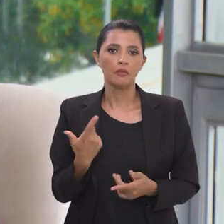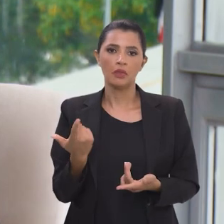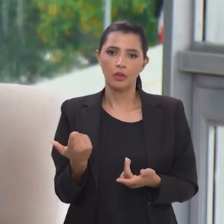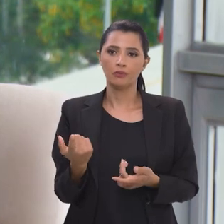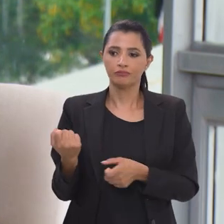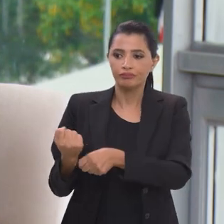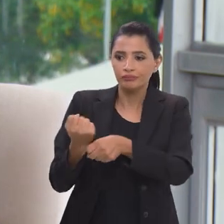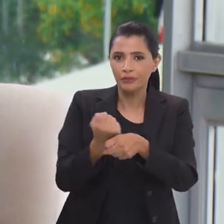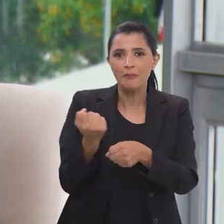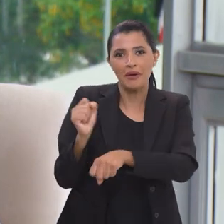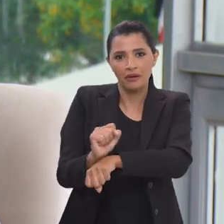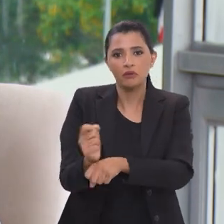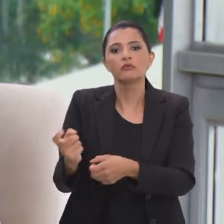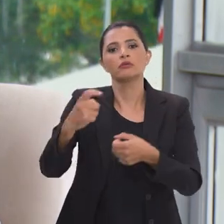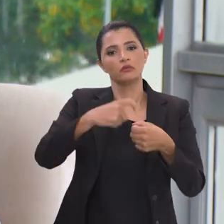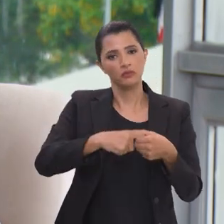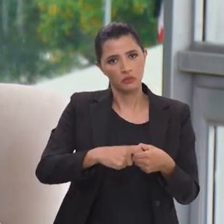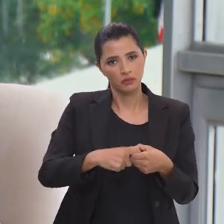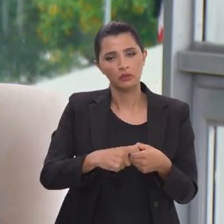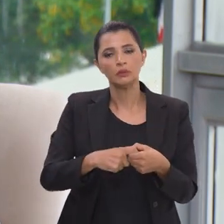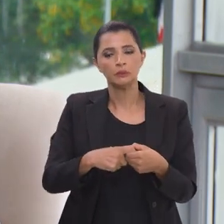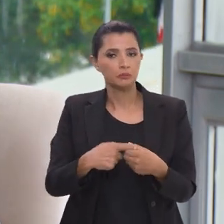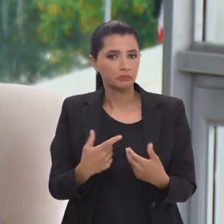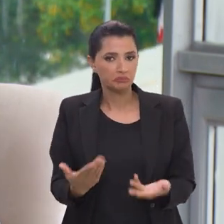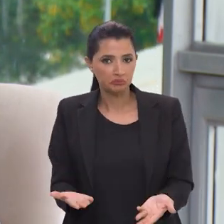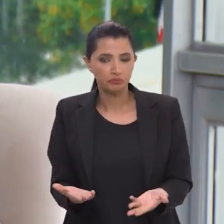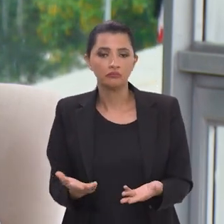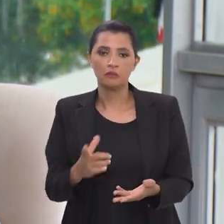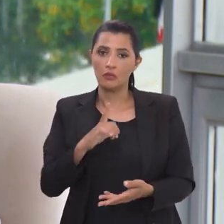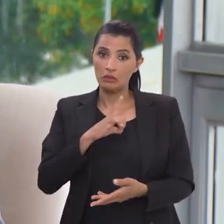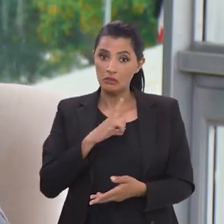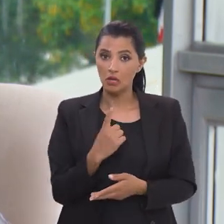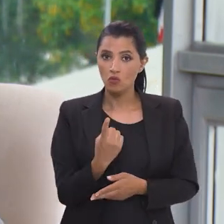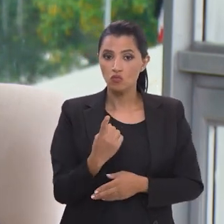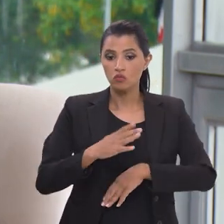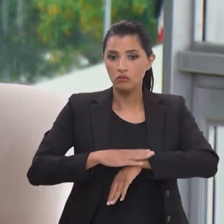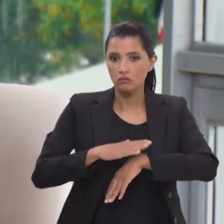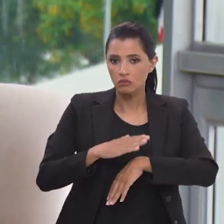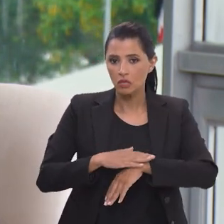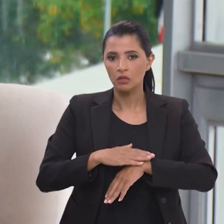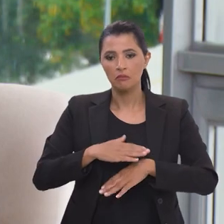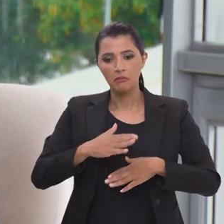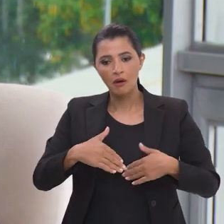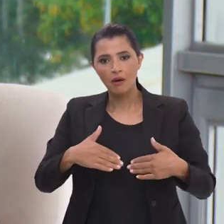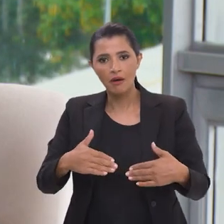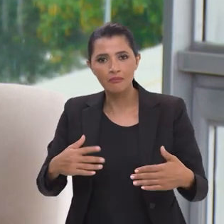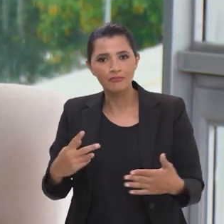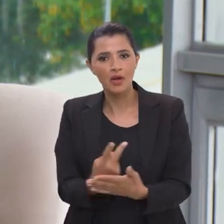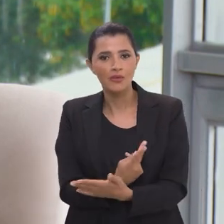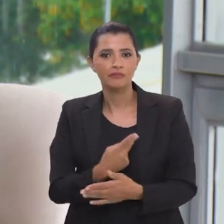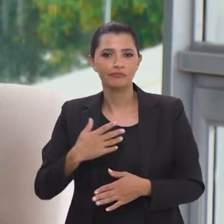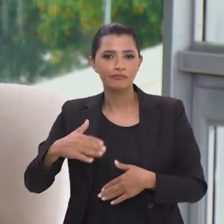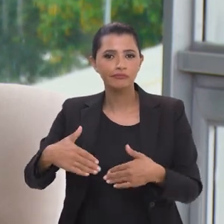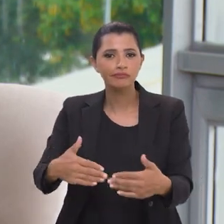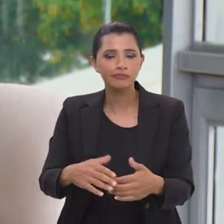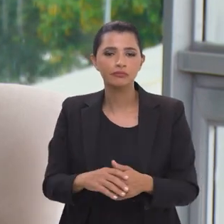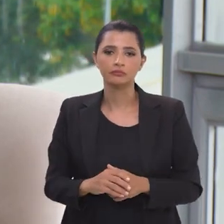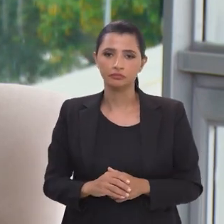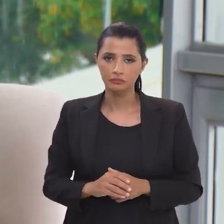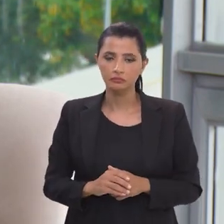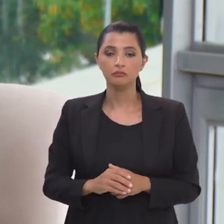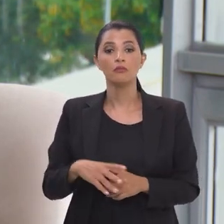Obras estão sendo retomadas. Então, existe um tempo para que as coisas possam acontecer.